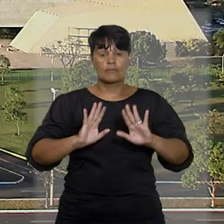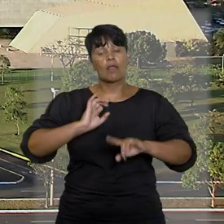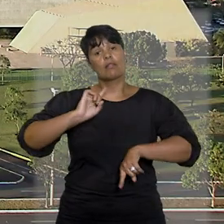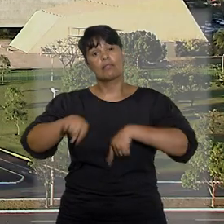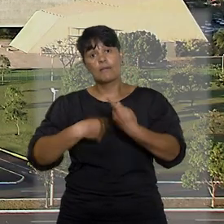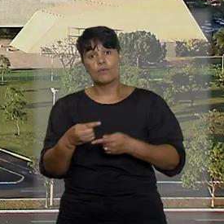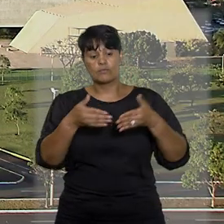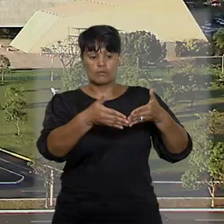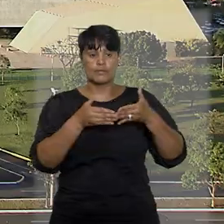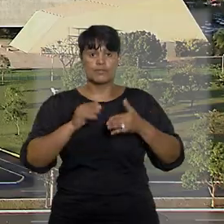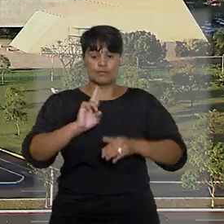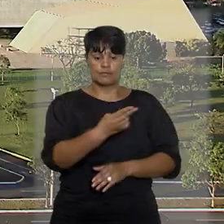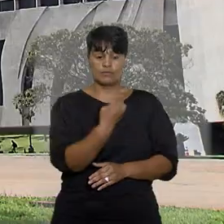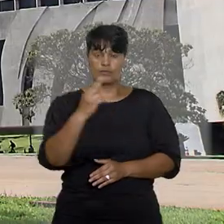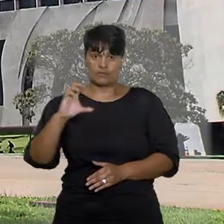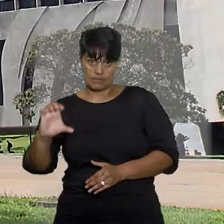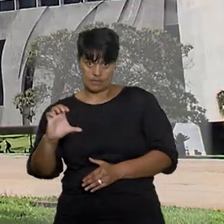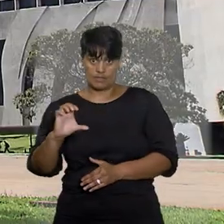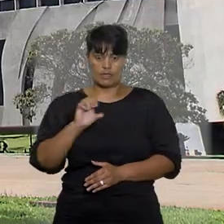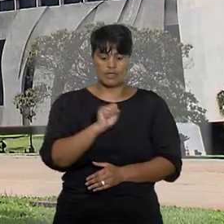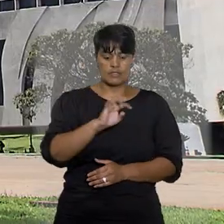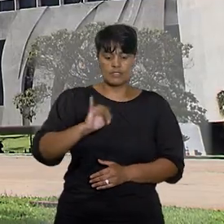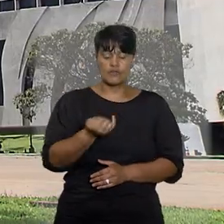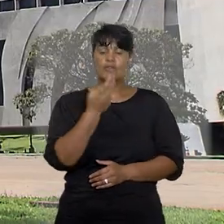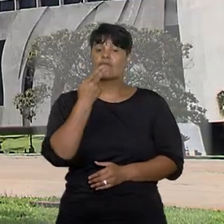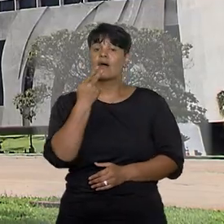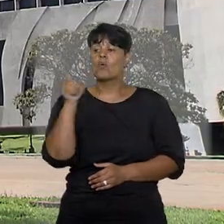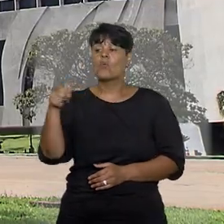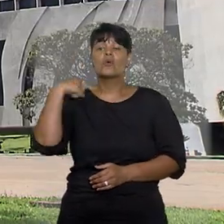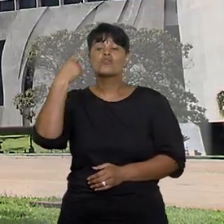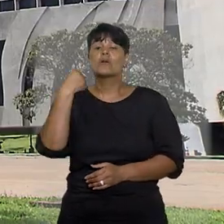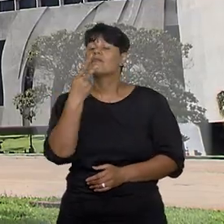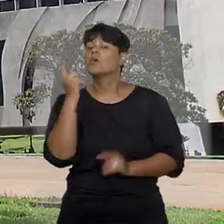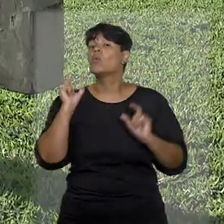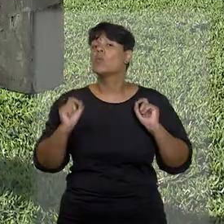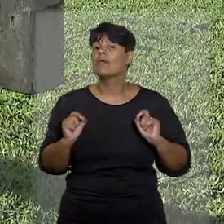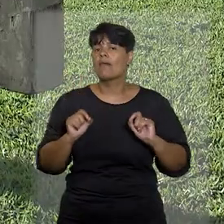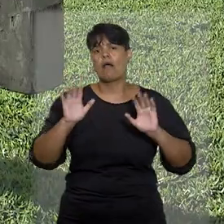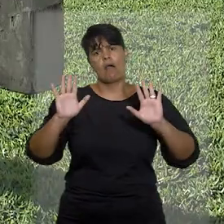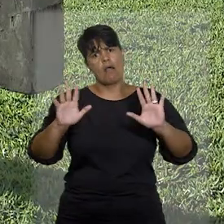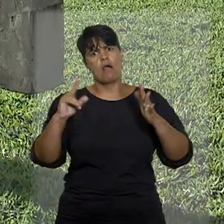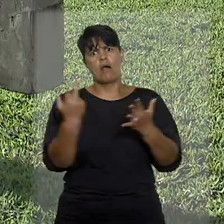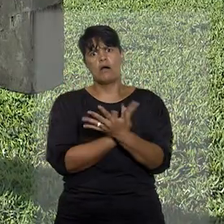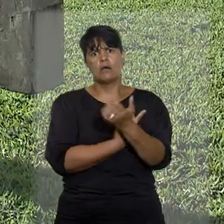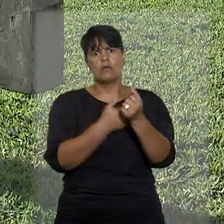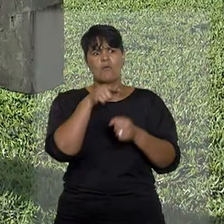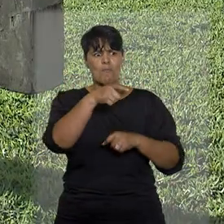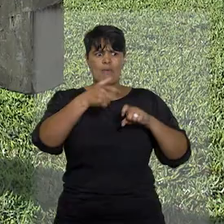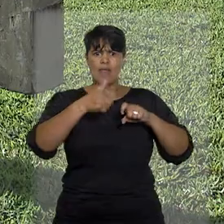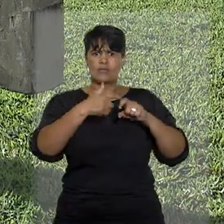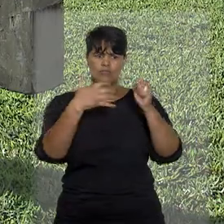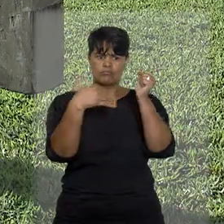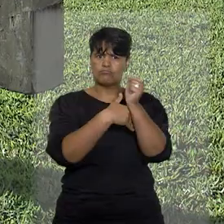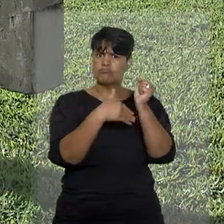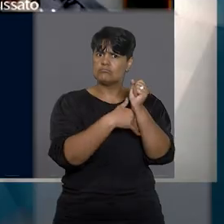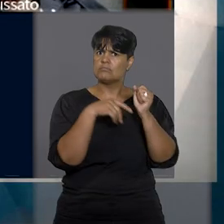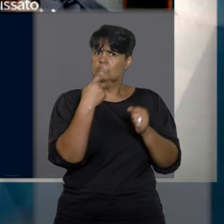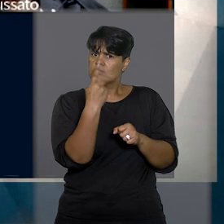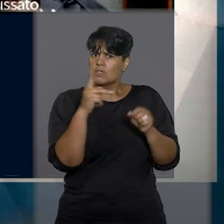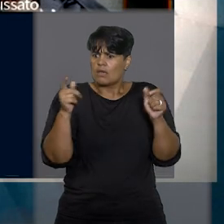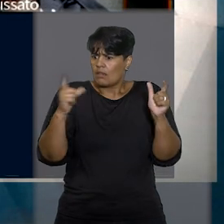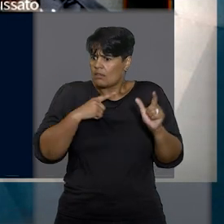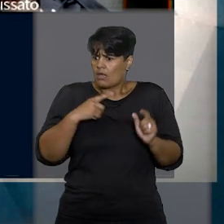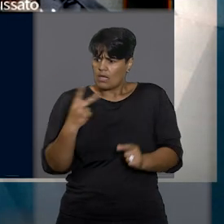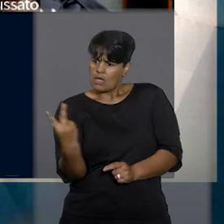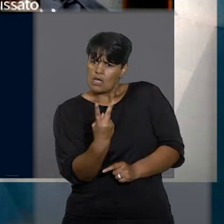corpus dirigido ao STJ, a defesa da mulher sustentou, entre outras coisas, a quebra de sigilo profissional pelo médico. O